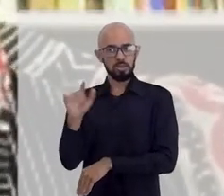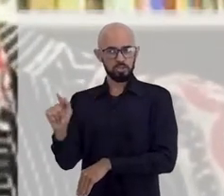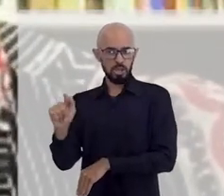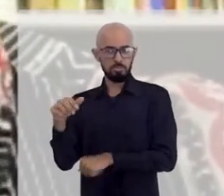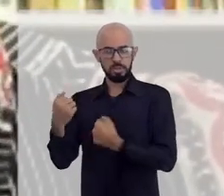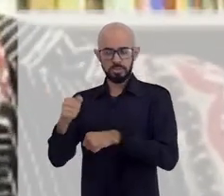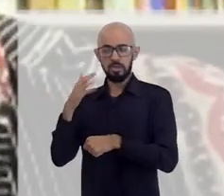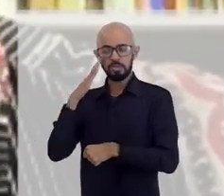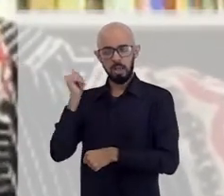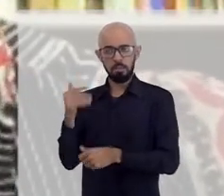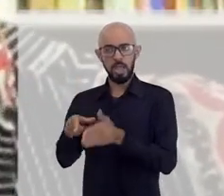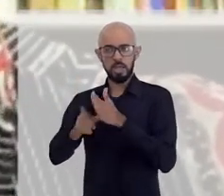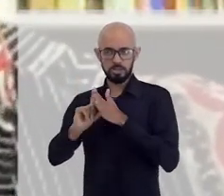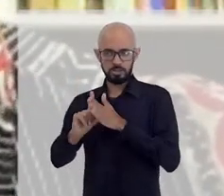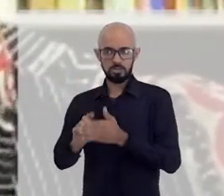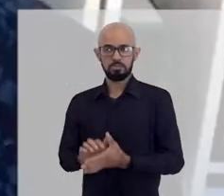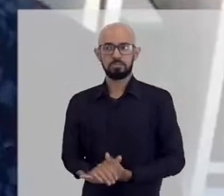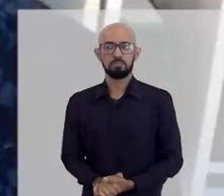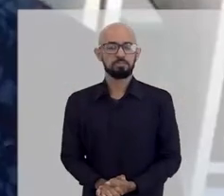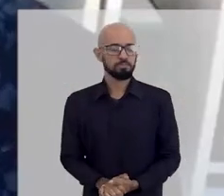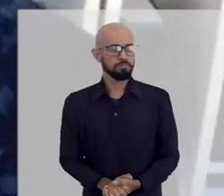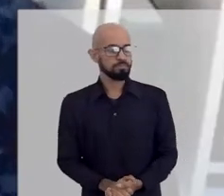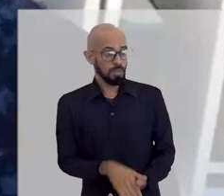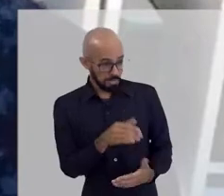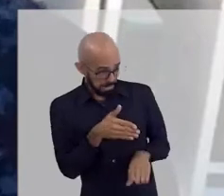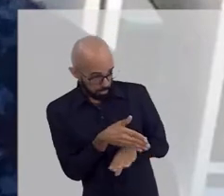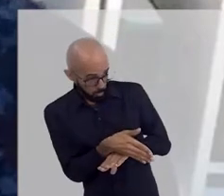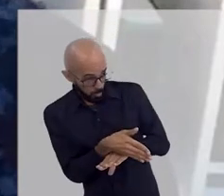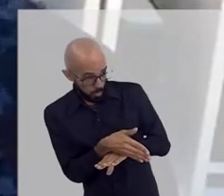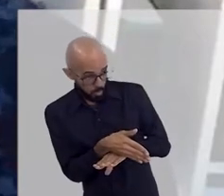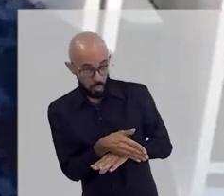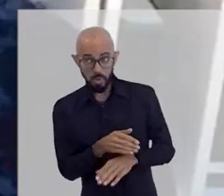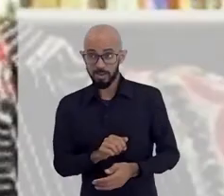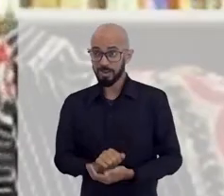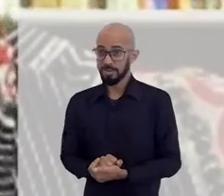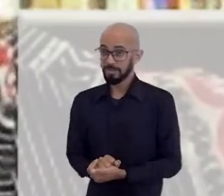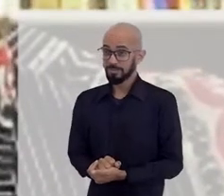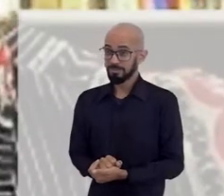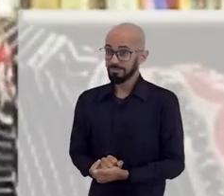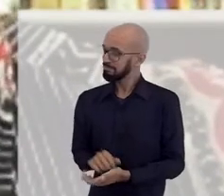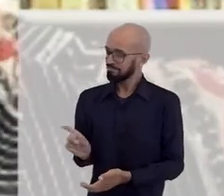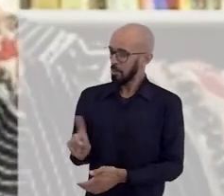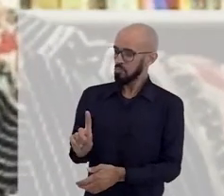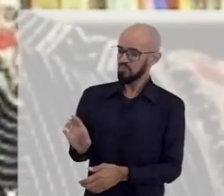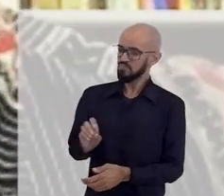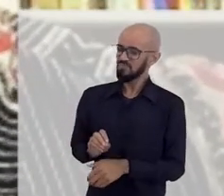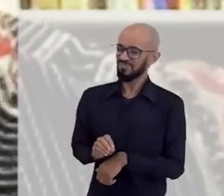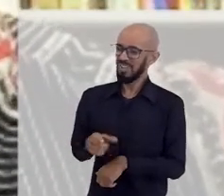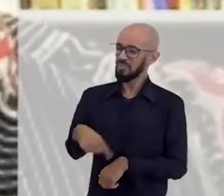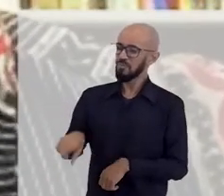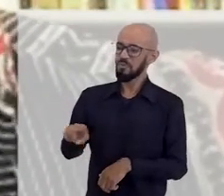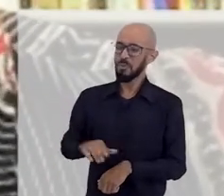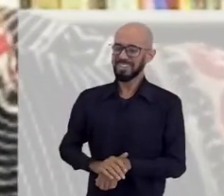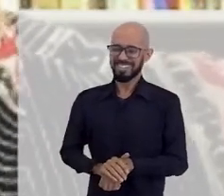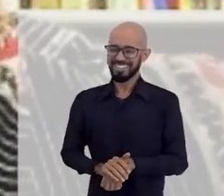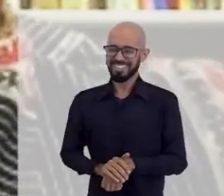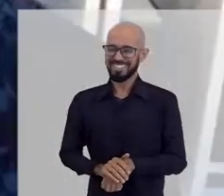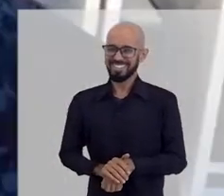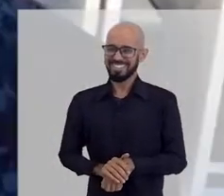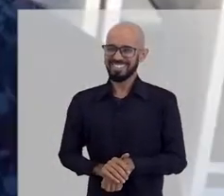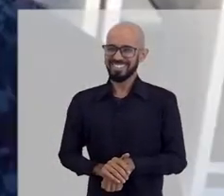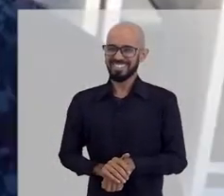ela ia ver se eu podia entrar. E foi? Entrou? Não, não cheguei aí, não. Eu acho